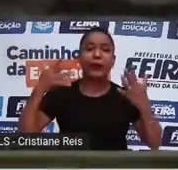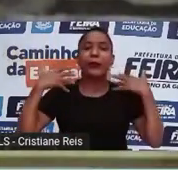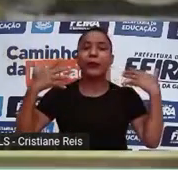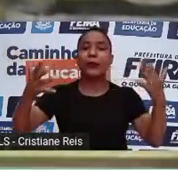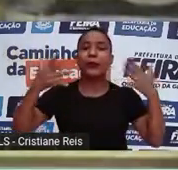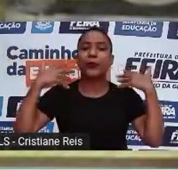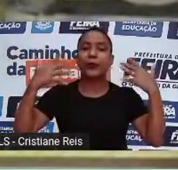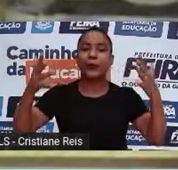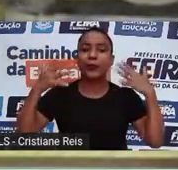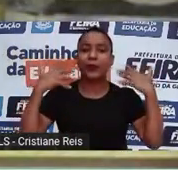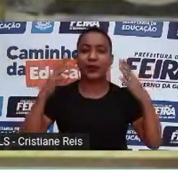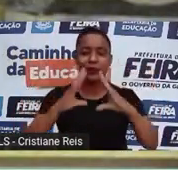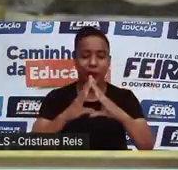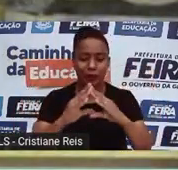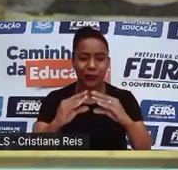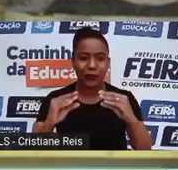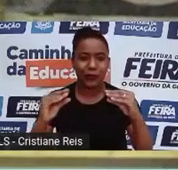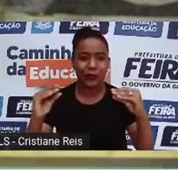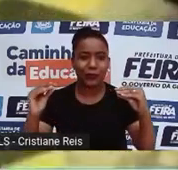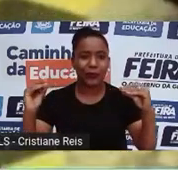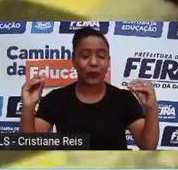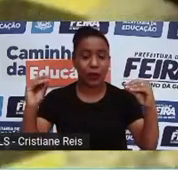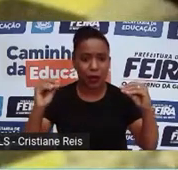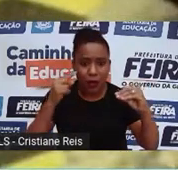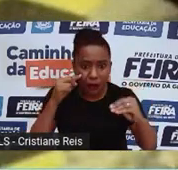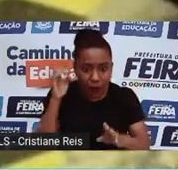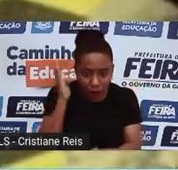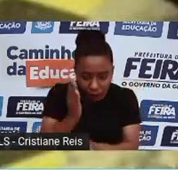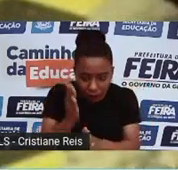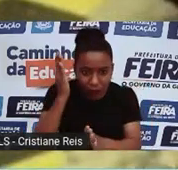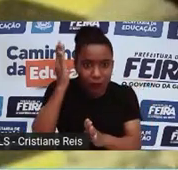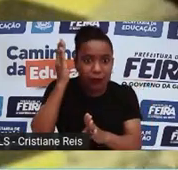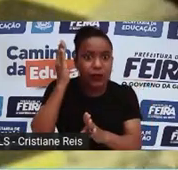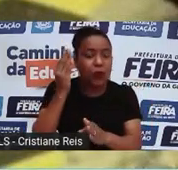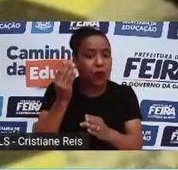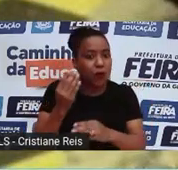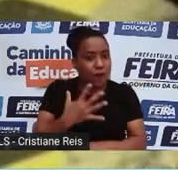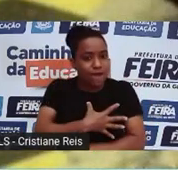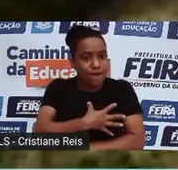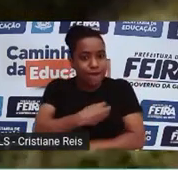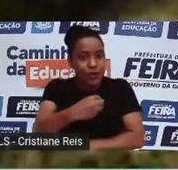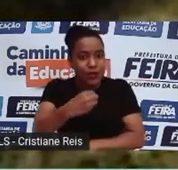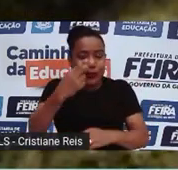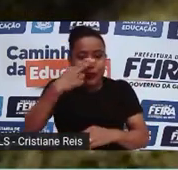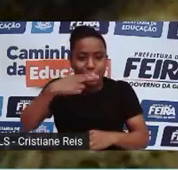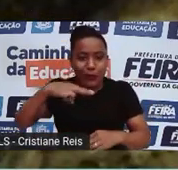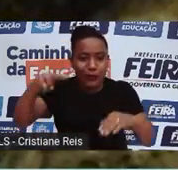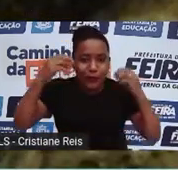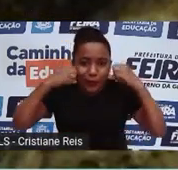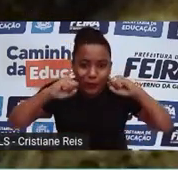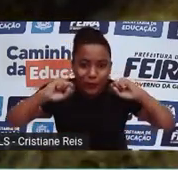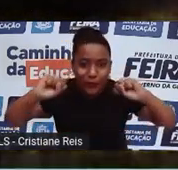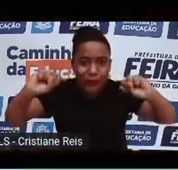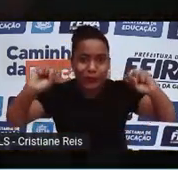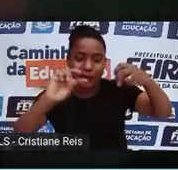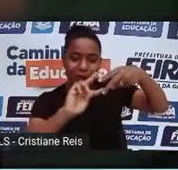Bebês inteiros conservados no gelo e com boa parte do código genético preservado.